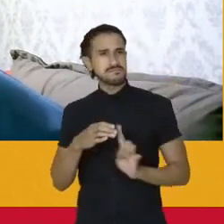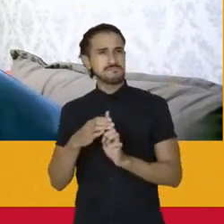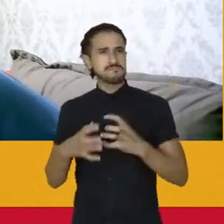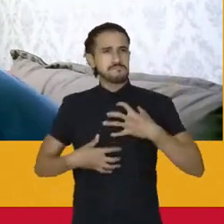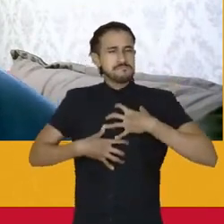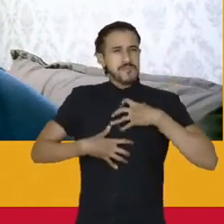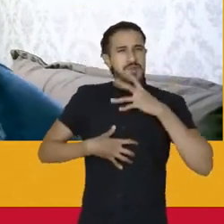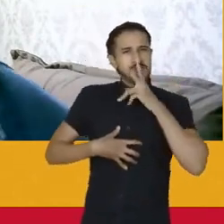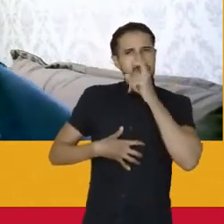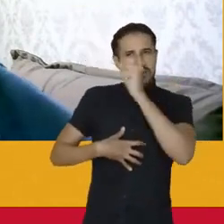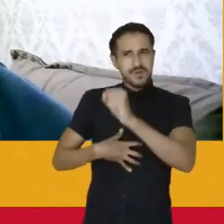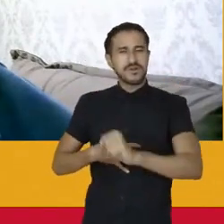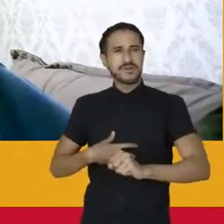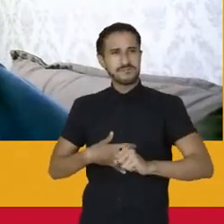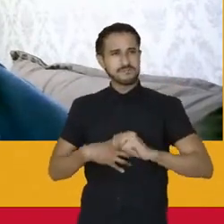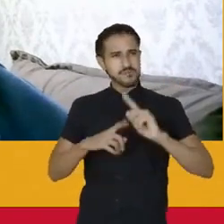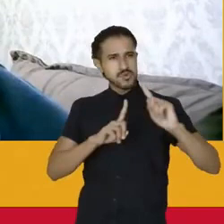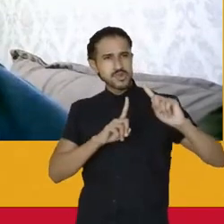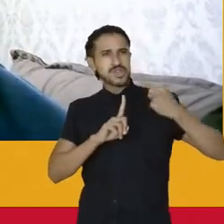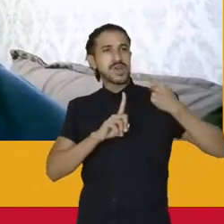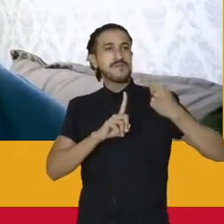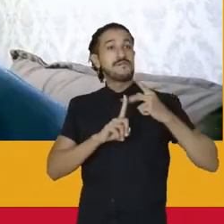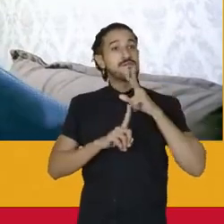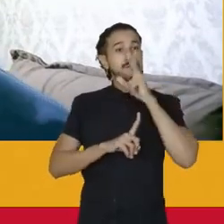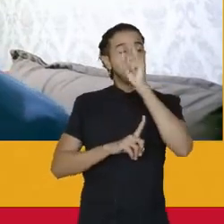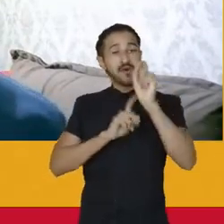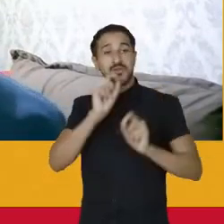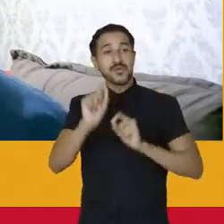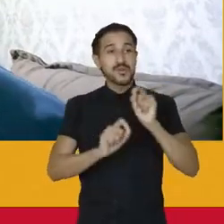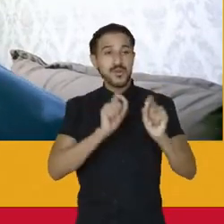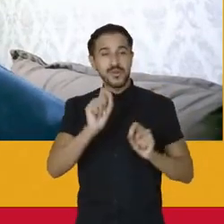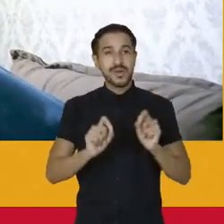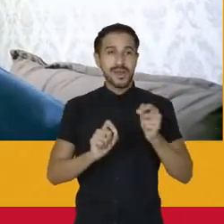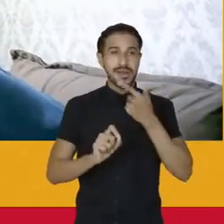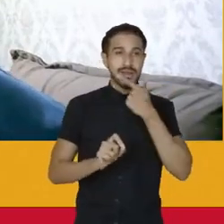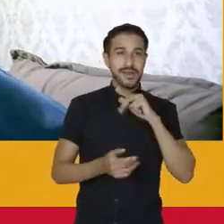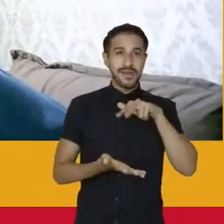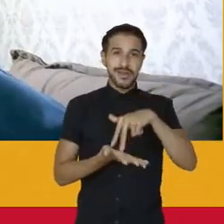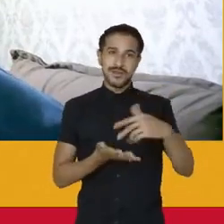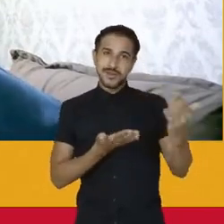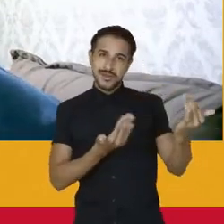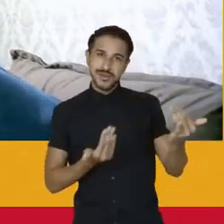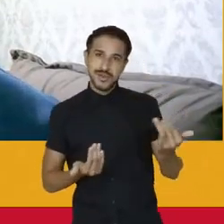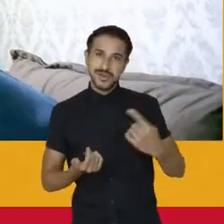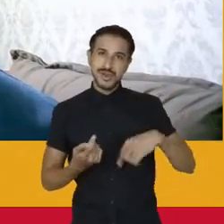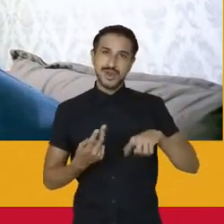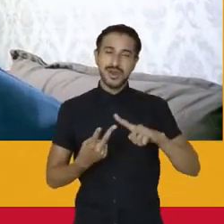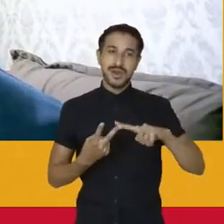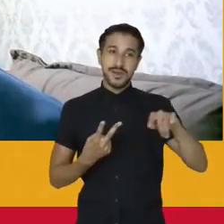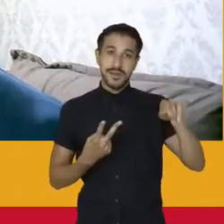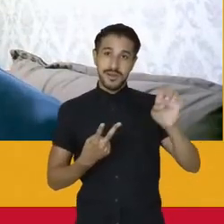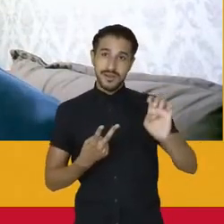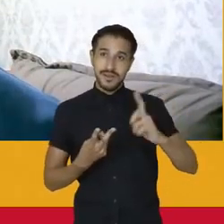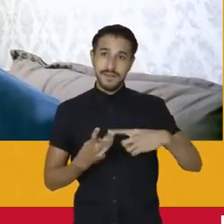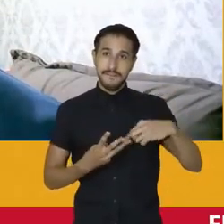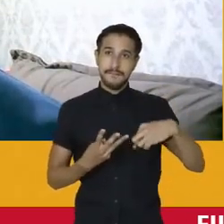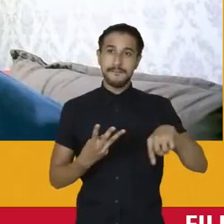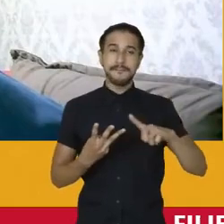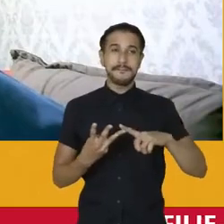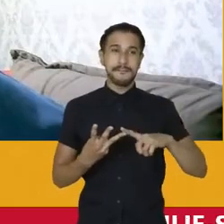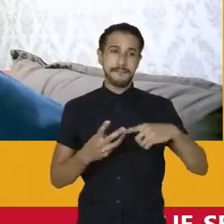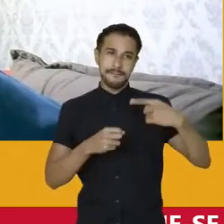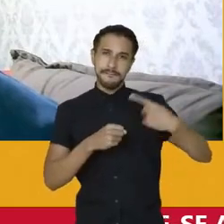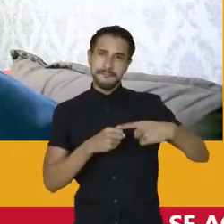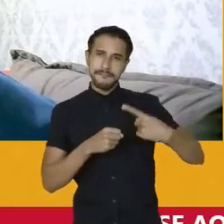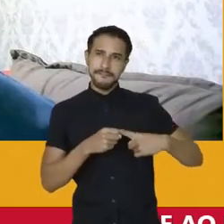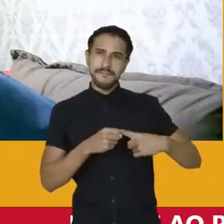muita energia e com desafio muito grande de ser um jovem gay numa